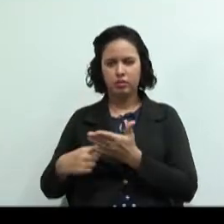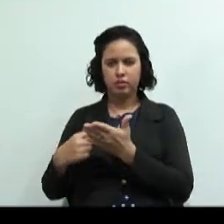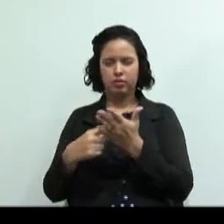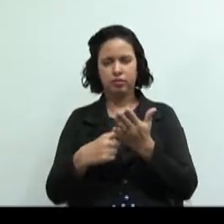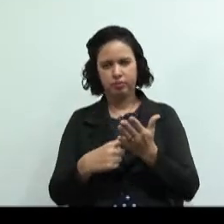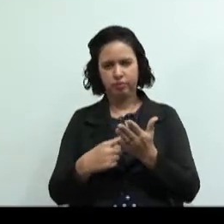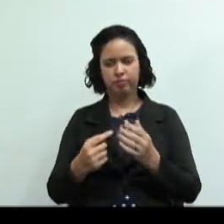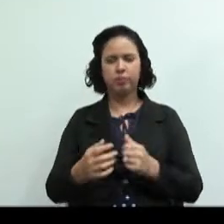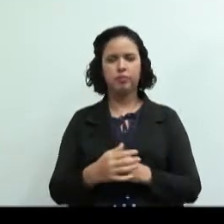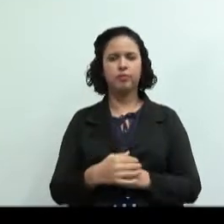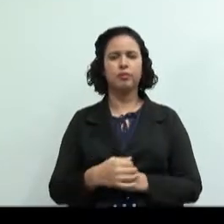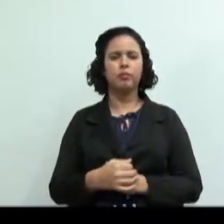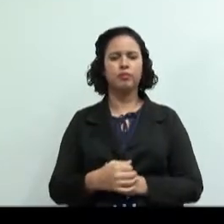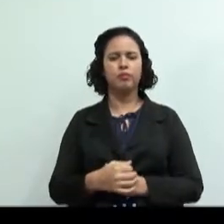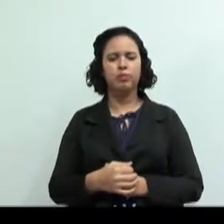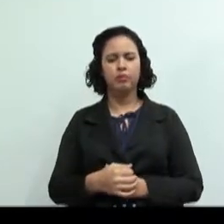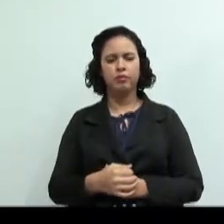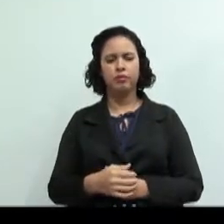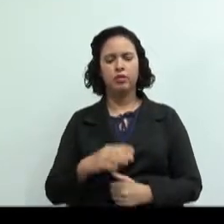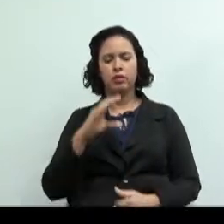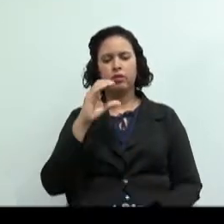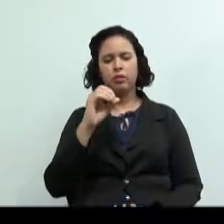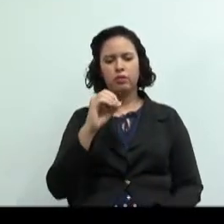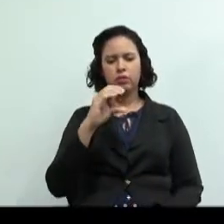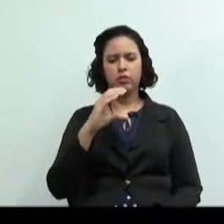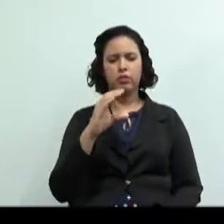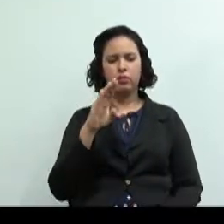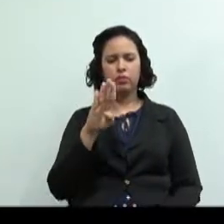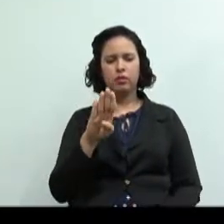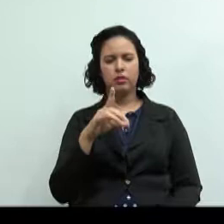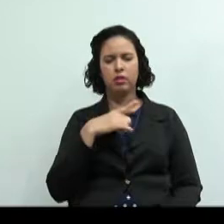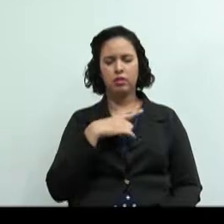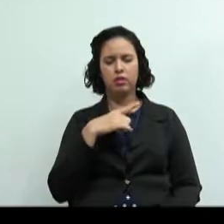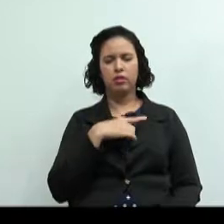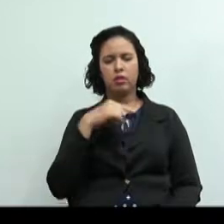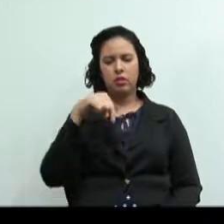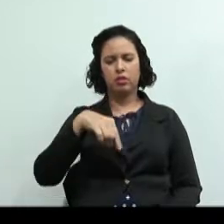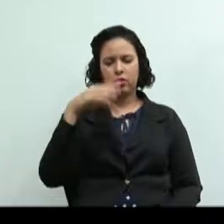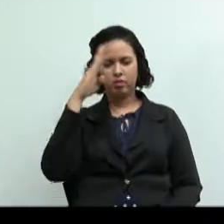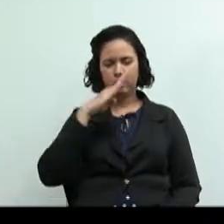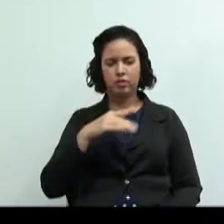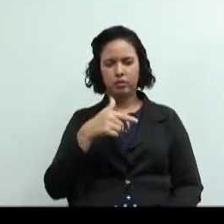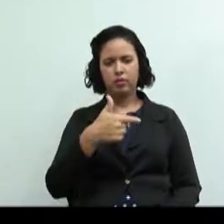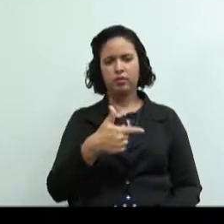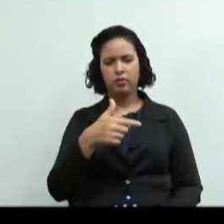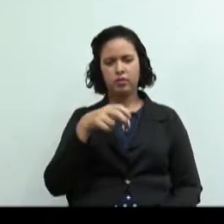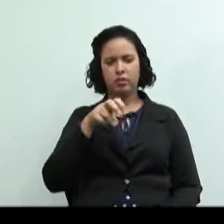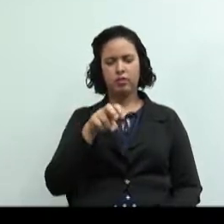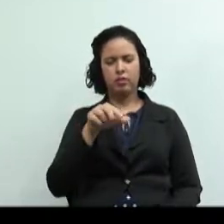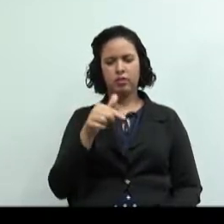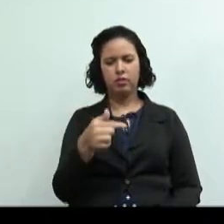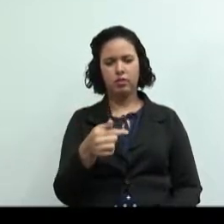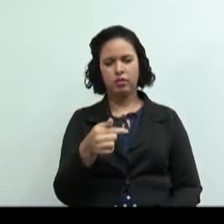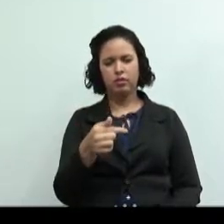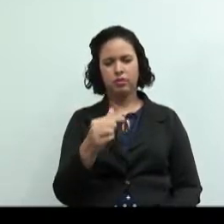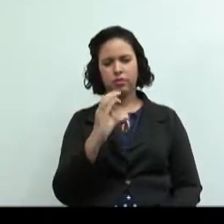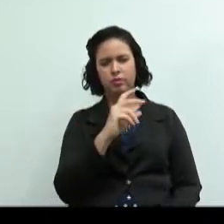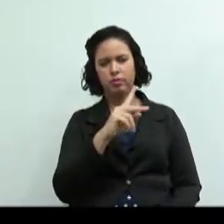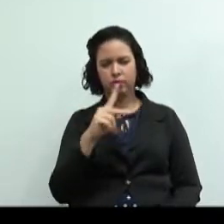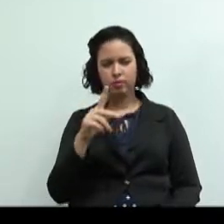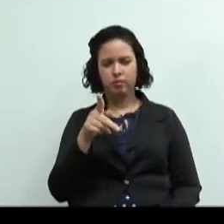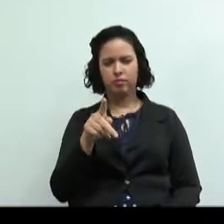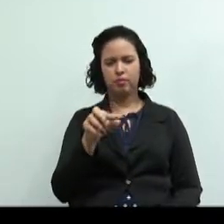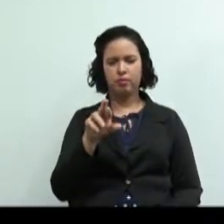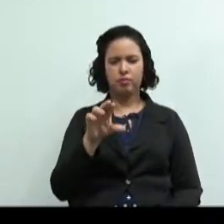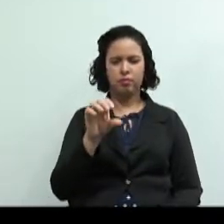Segundo a Organização dos Cooperativos do Brasil, existem 257 cooperativas de produção. Contam com